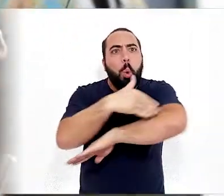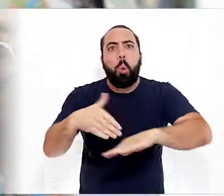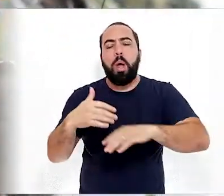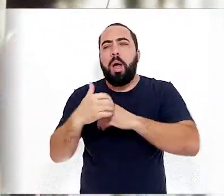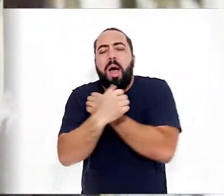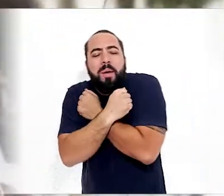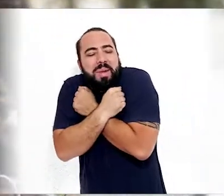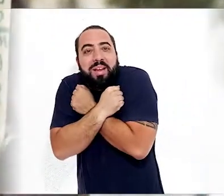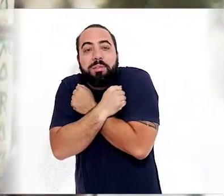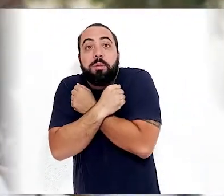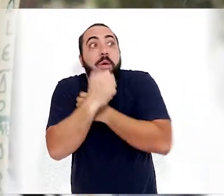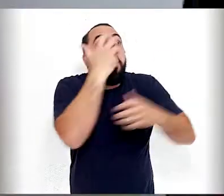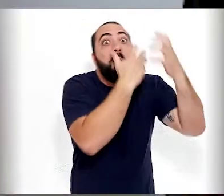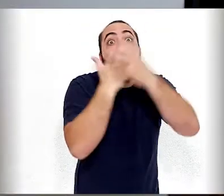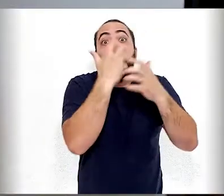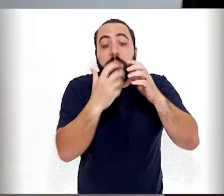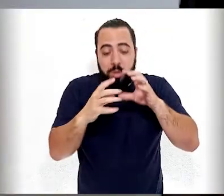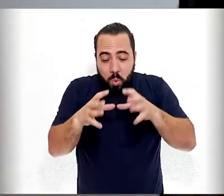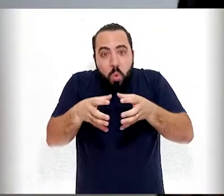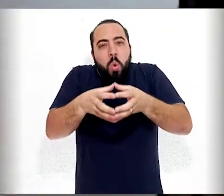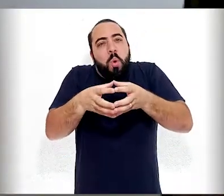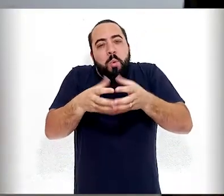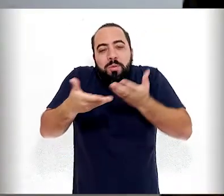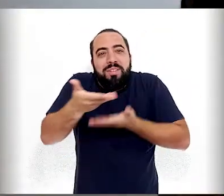e das músicas feitas em grupo.